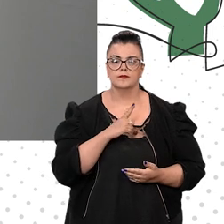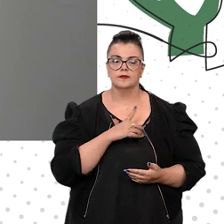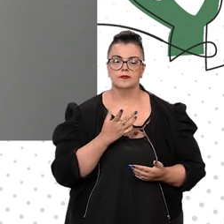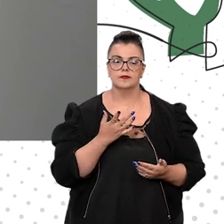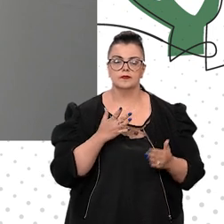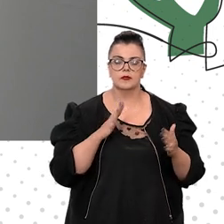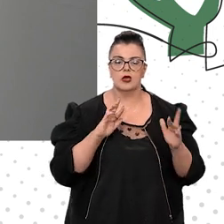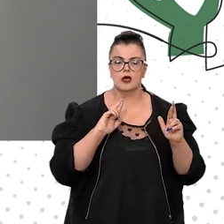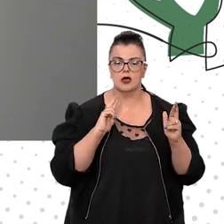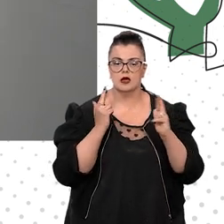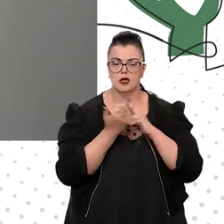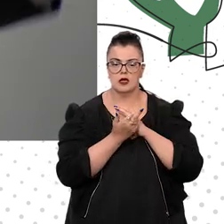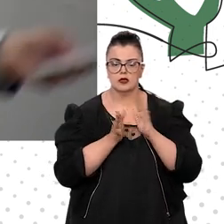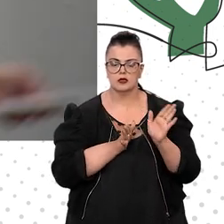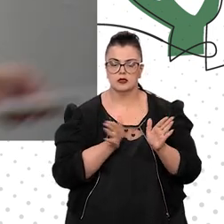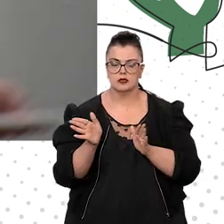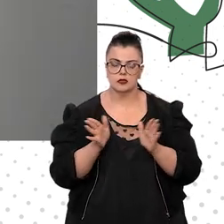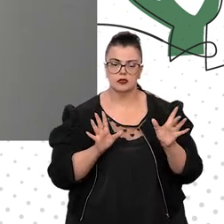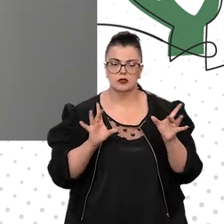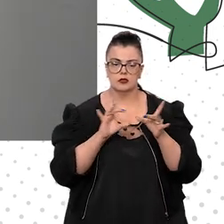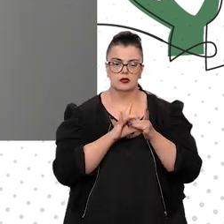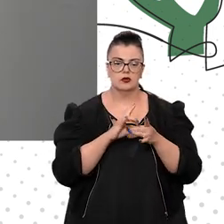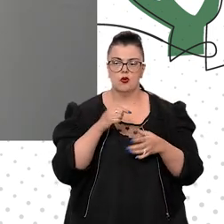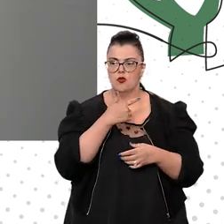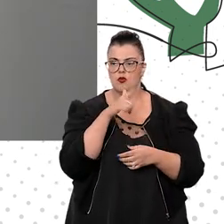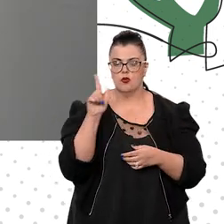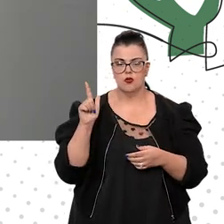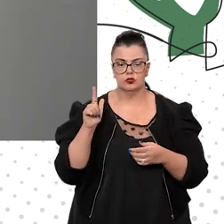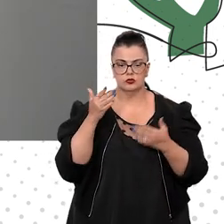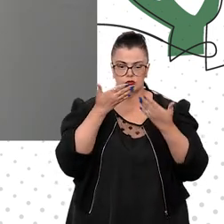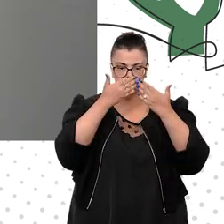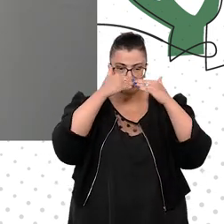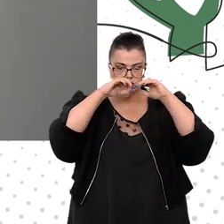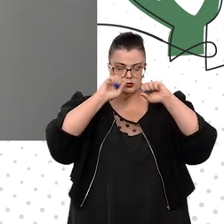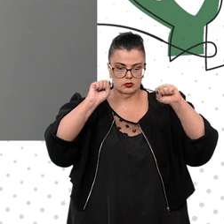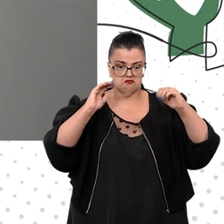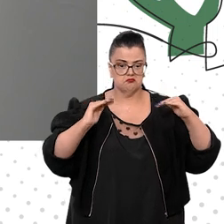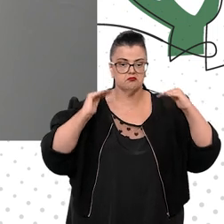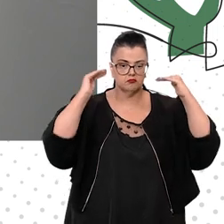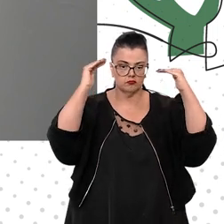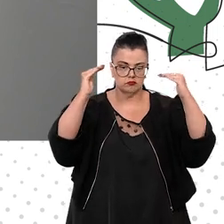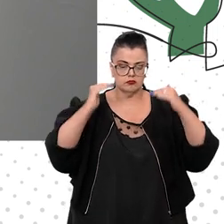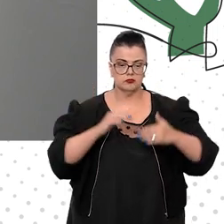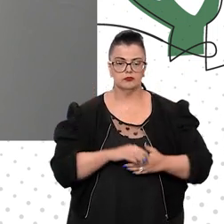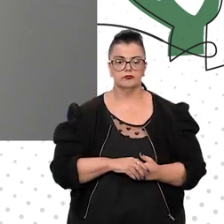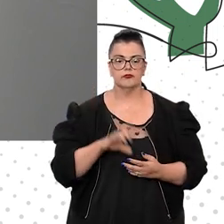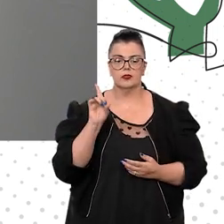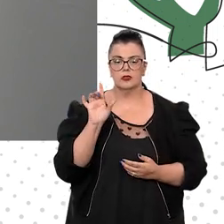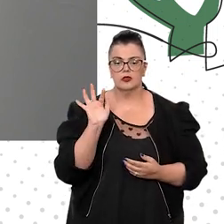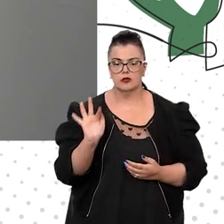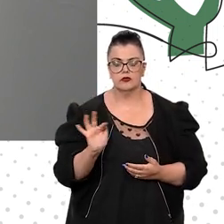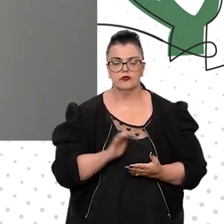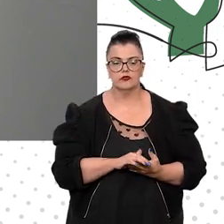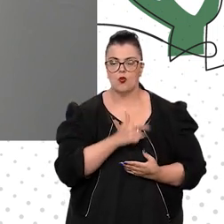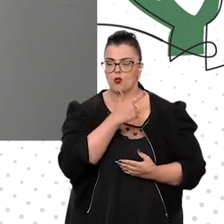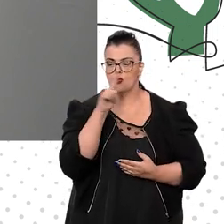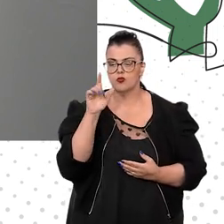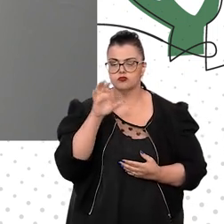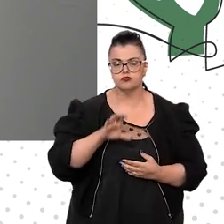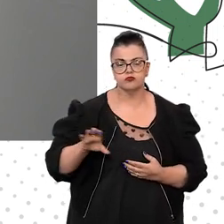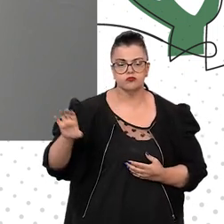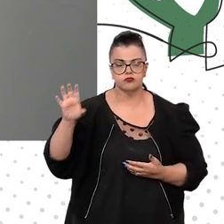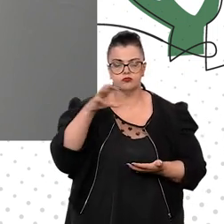acessibilidade integrada por outros tribunais superiores aqui no Distrito Federal, outros órgãos, enfim,